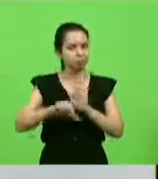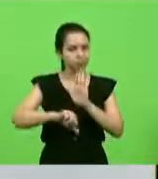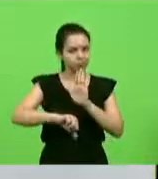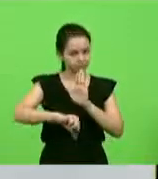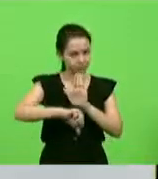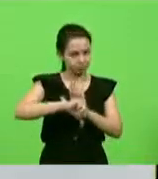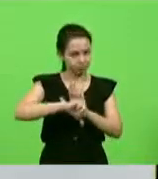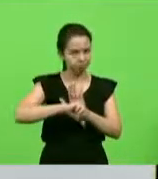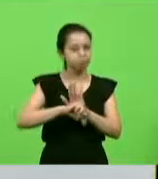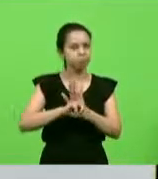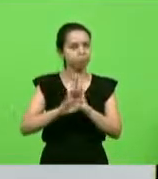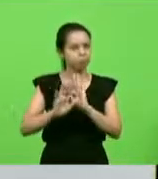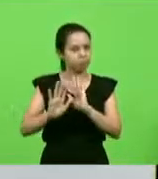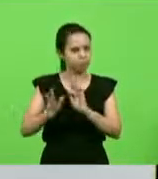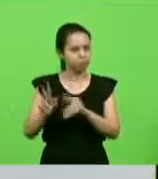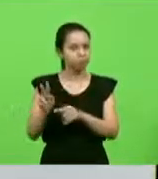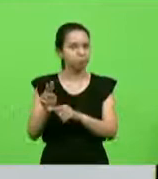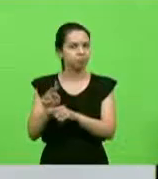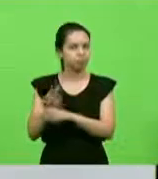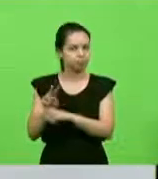que está sendo investigado.